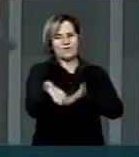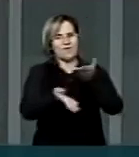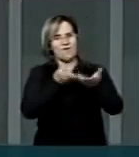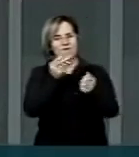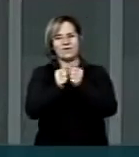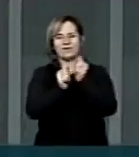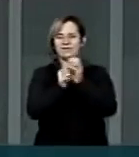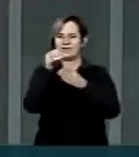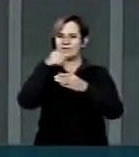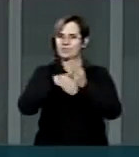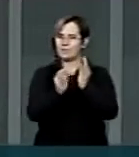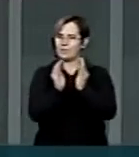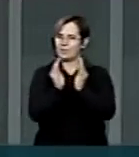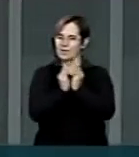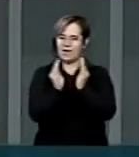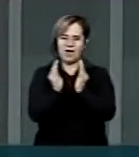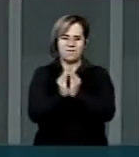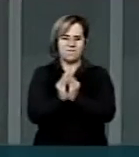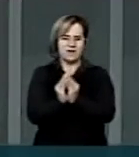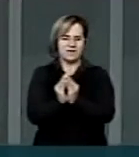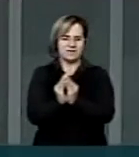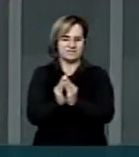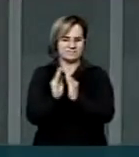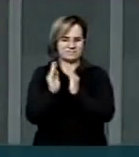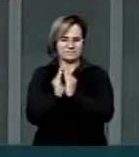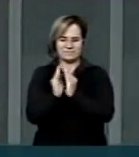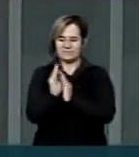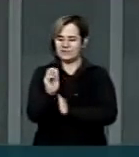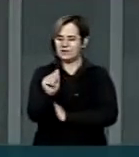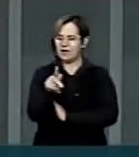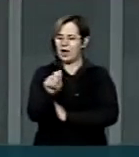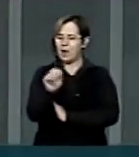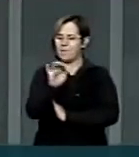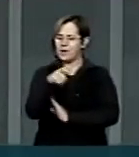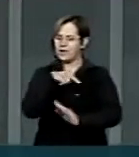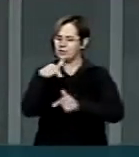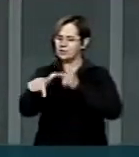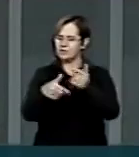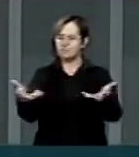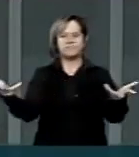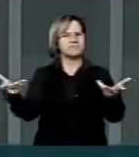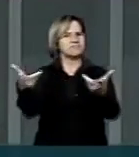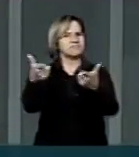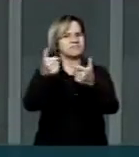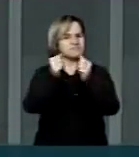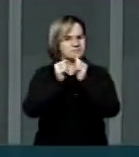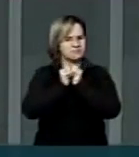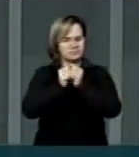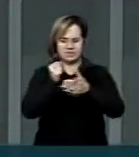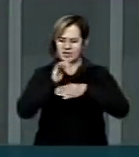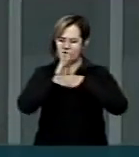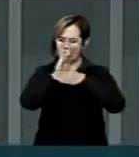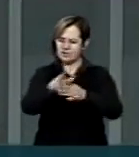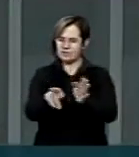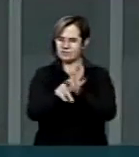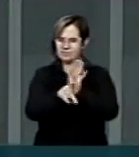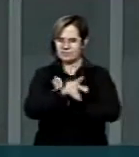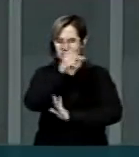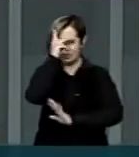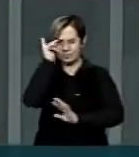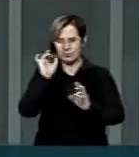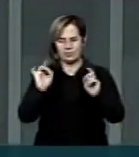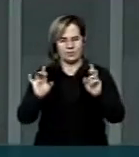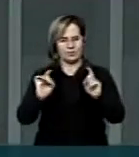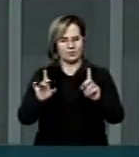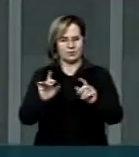das APAES, órgão esse, que faz um trabalho extraordinário em favor dos excepcionais. O